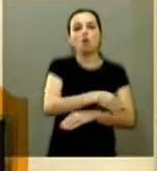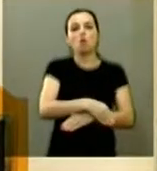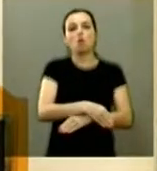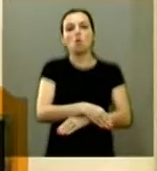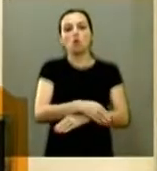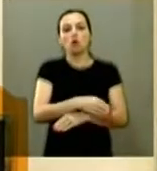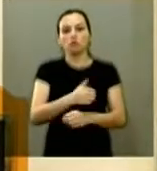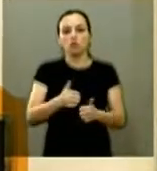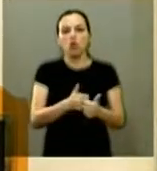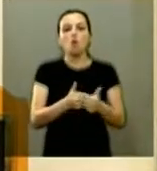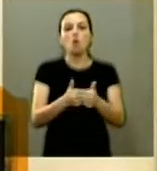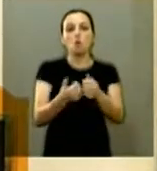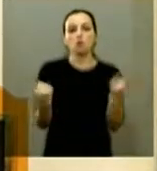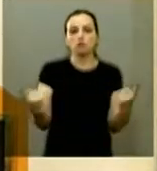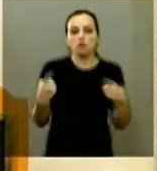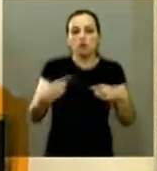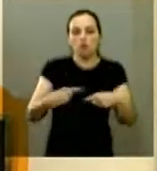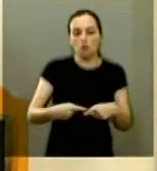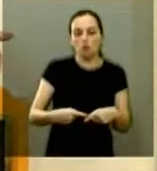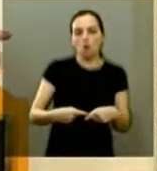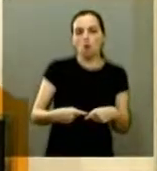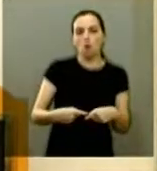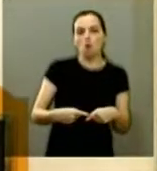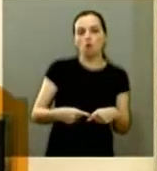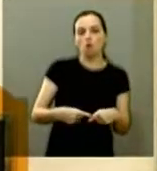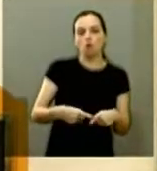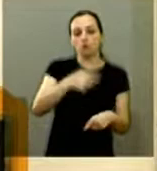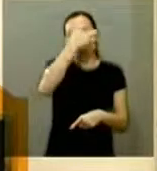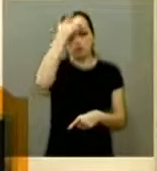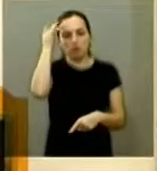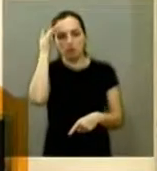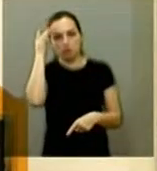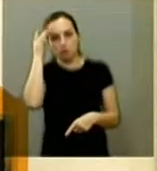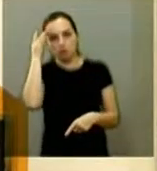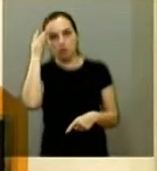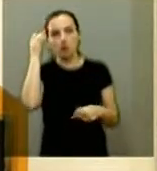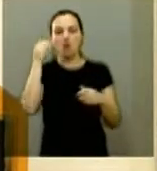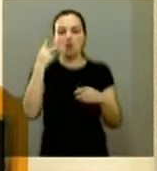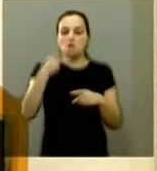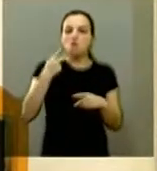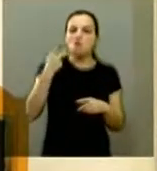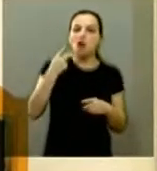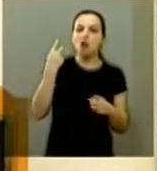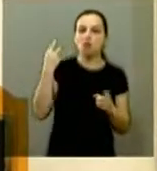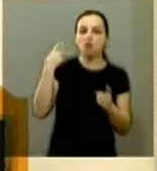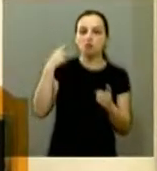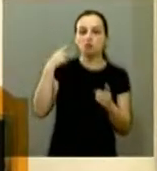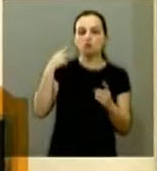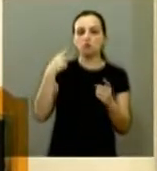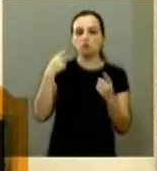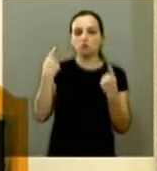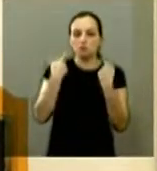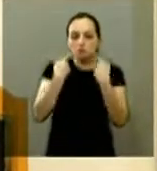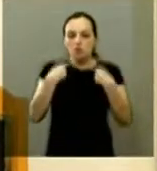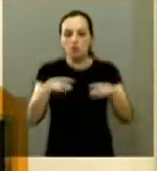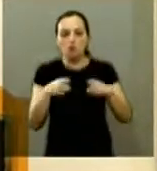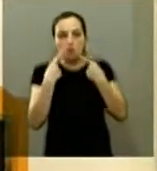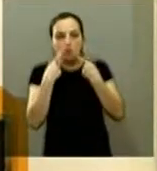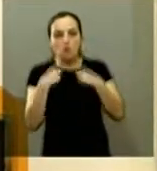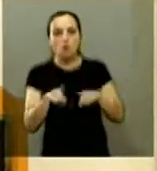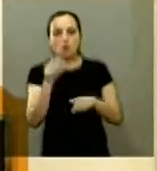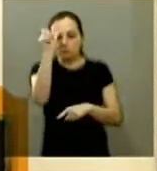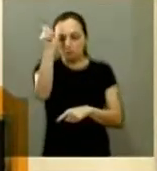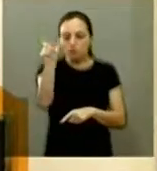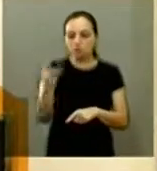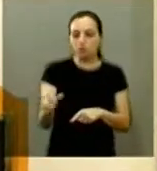companhia contra os nossos adversários propagamos boatos mentiras inverdades injúrias e calúnias